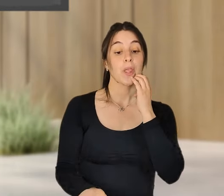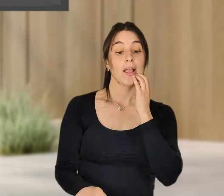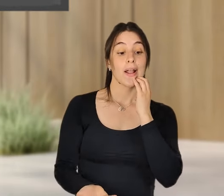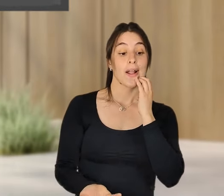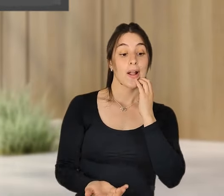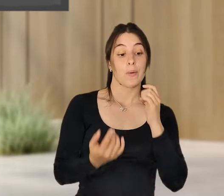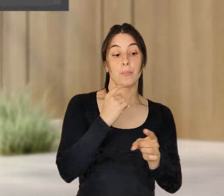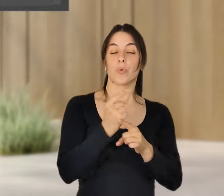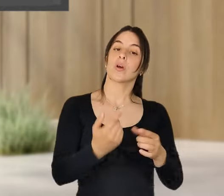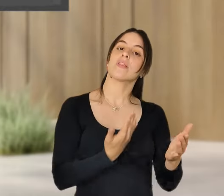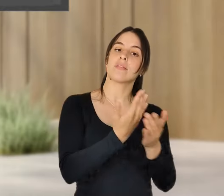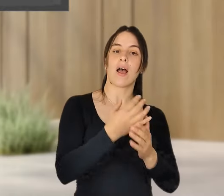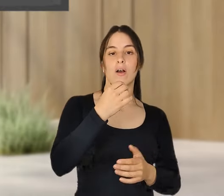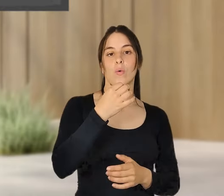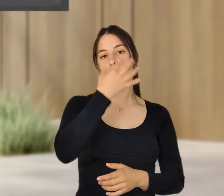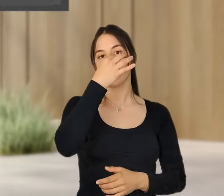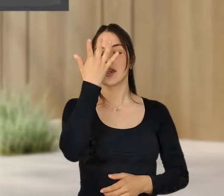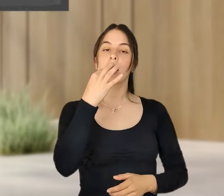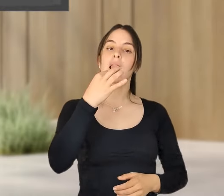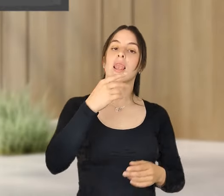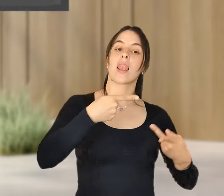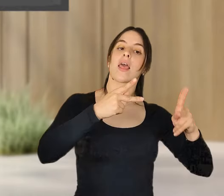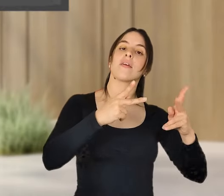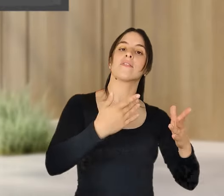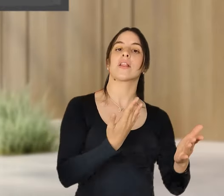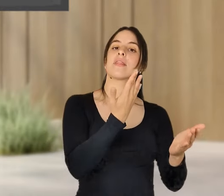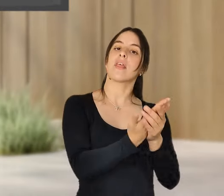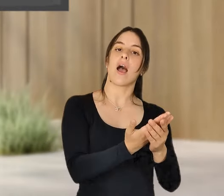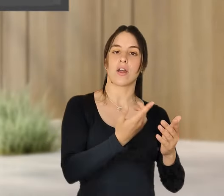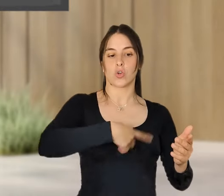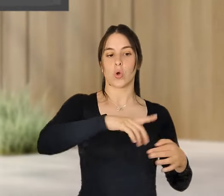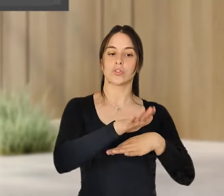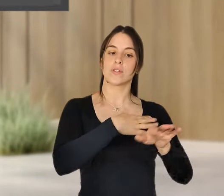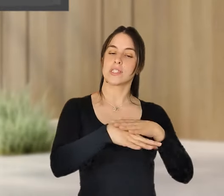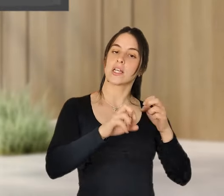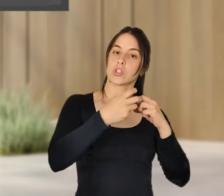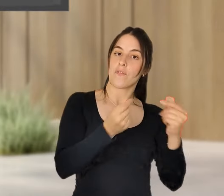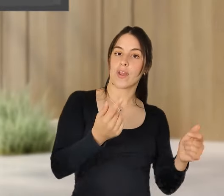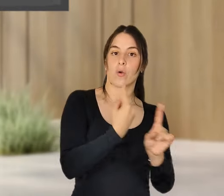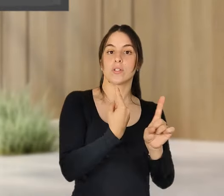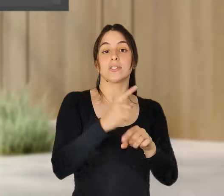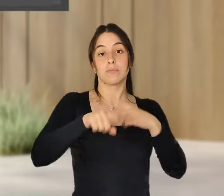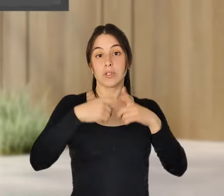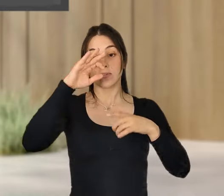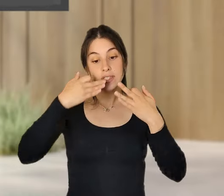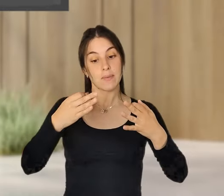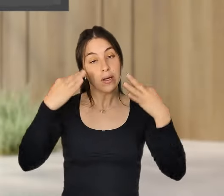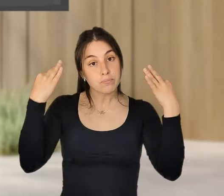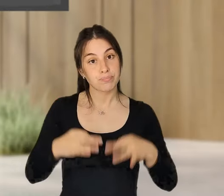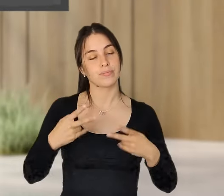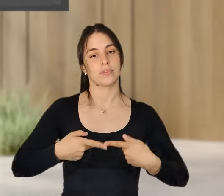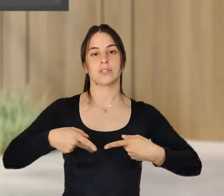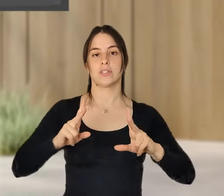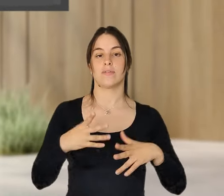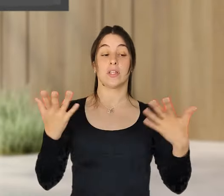fazer. E depois liberta para o fim de semana. Portanto, no dia que estão livres, façam, não vão às compras, fazem